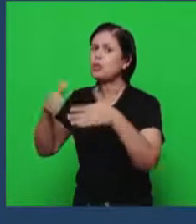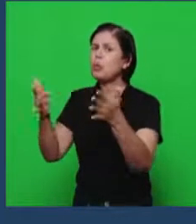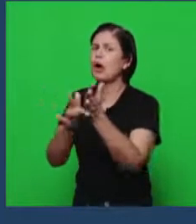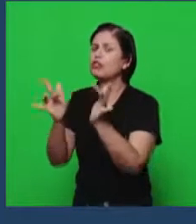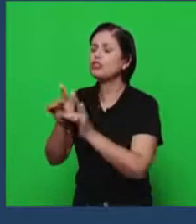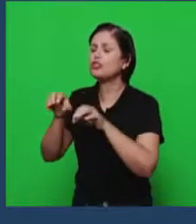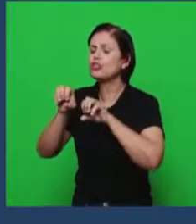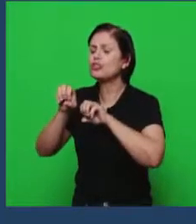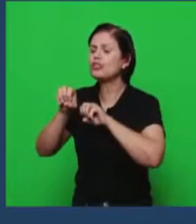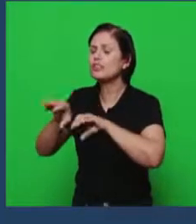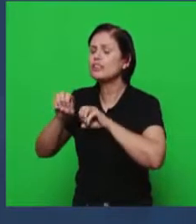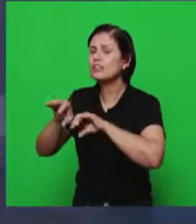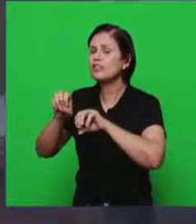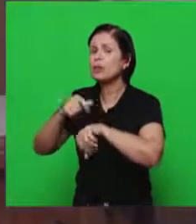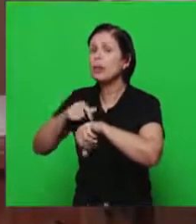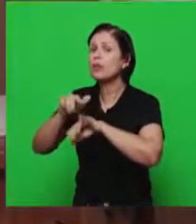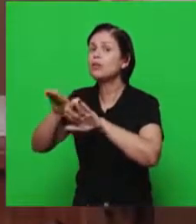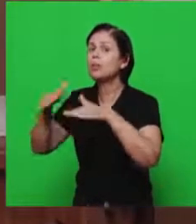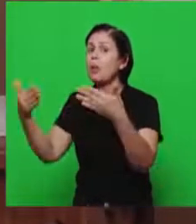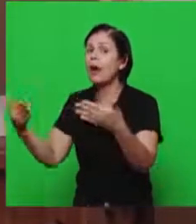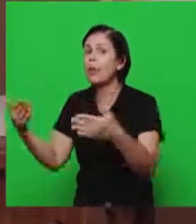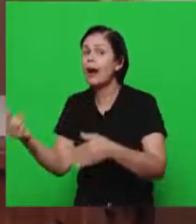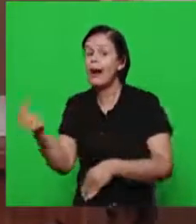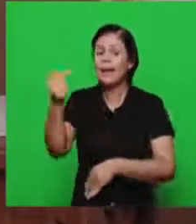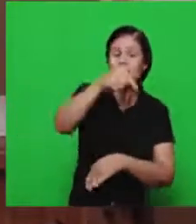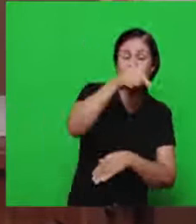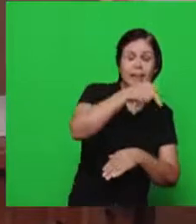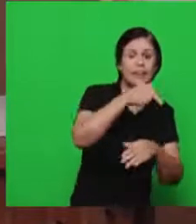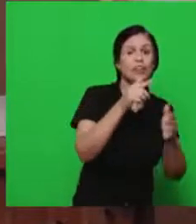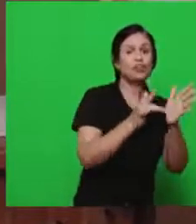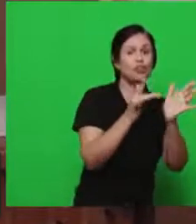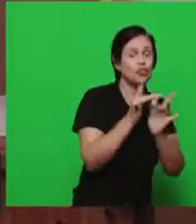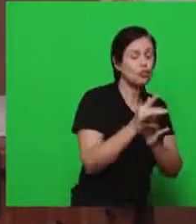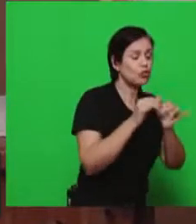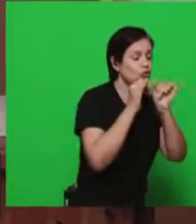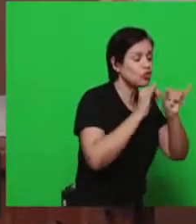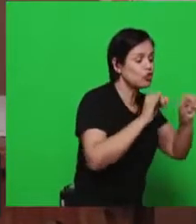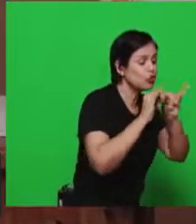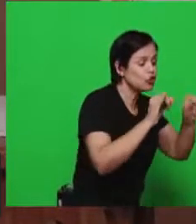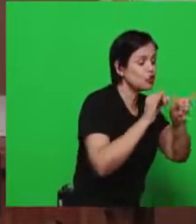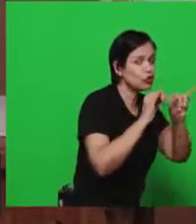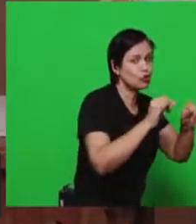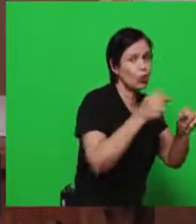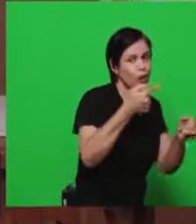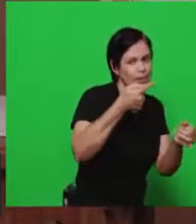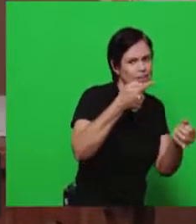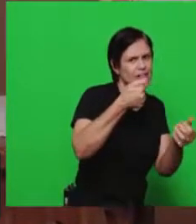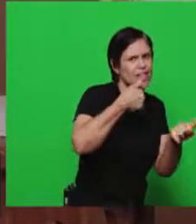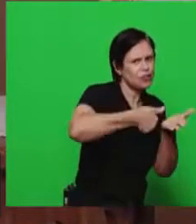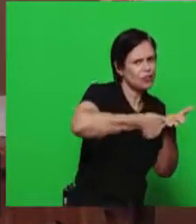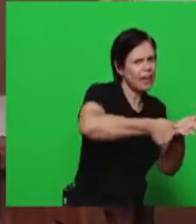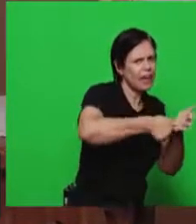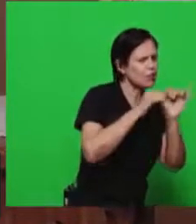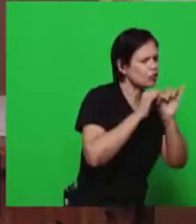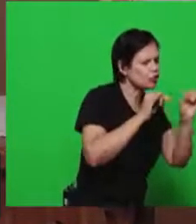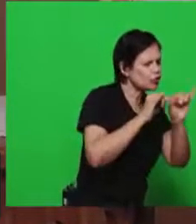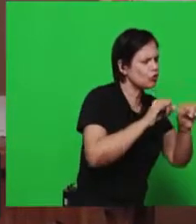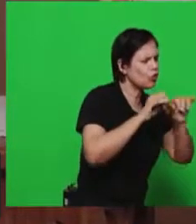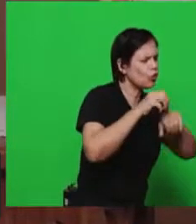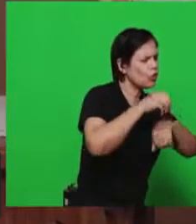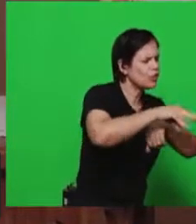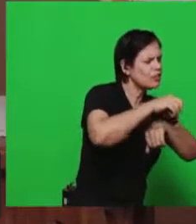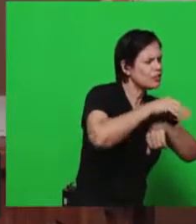ditou para João, um segundo momento em que ele ditou para João, ali, as sete cartas do